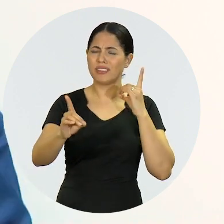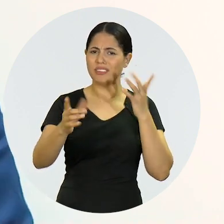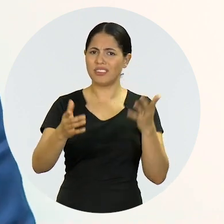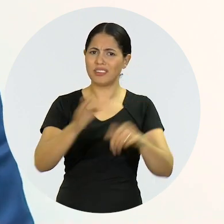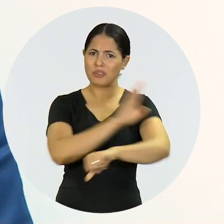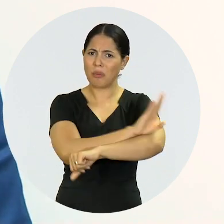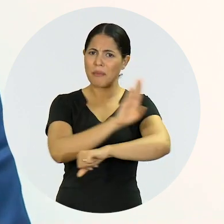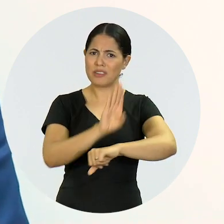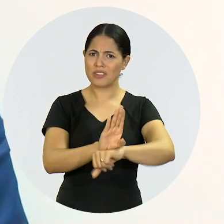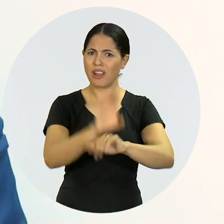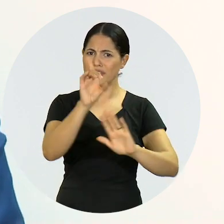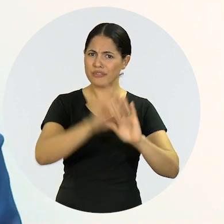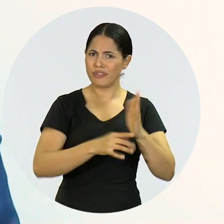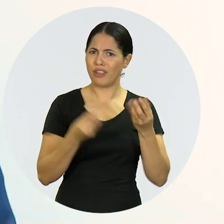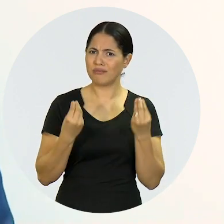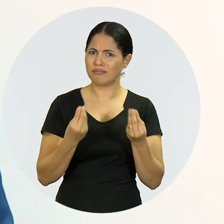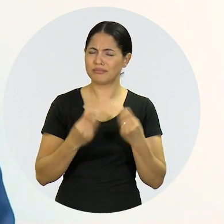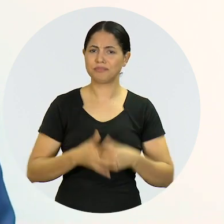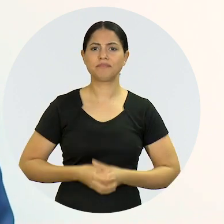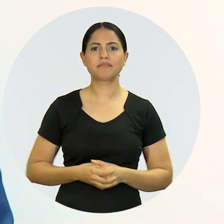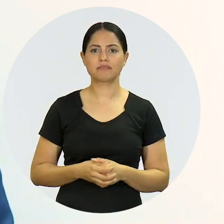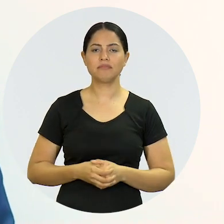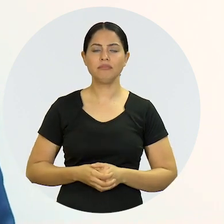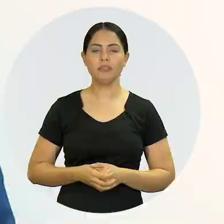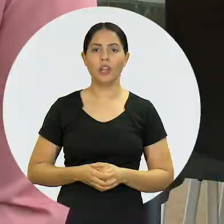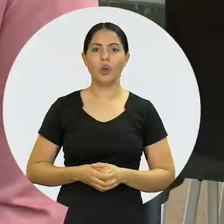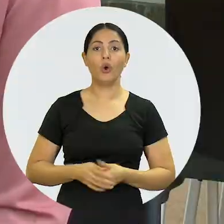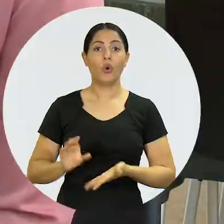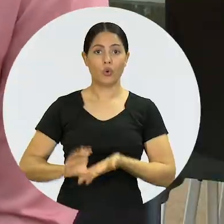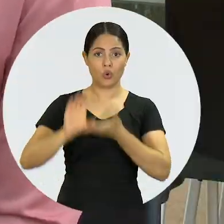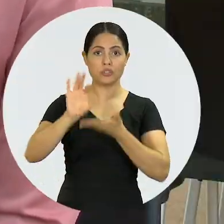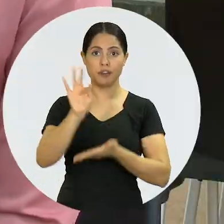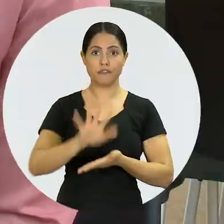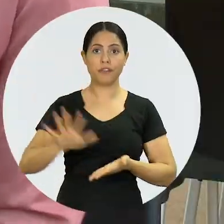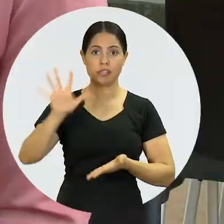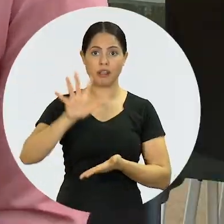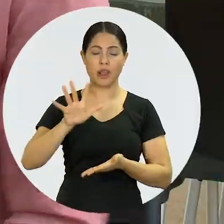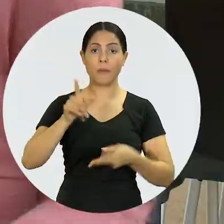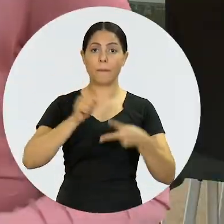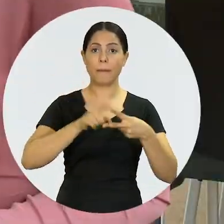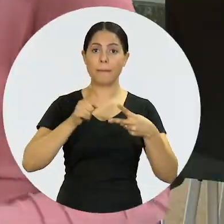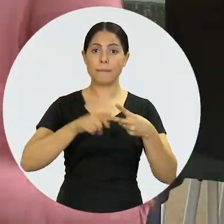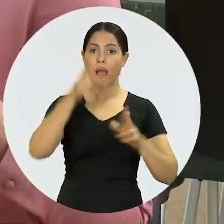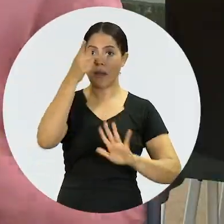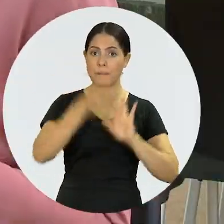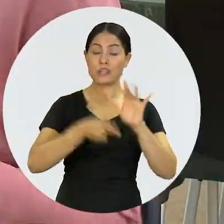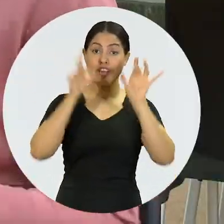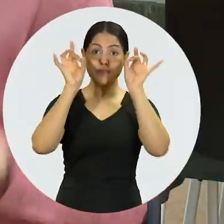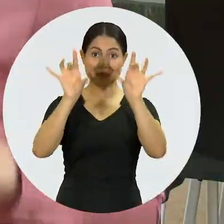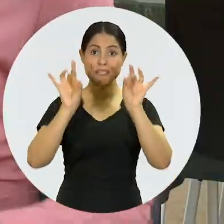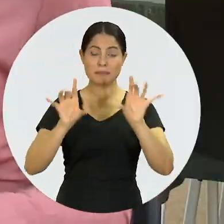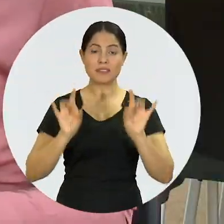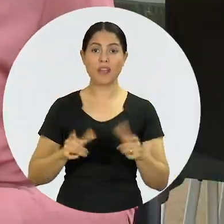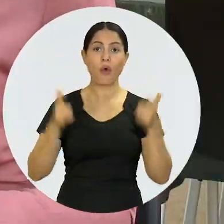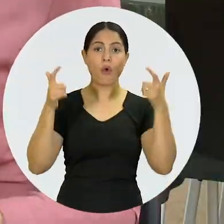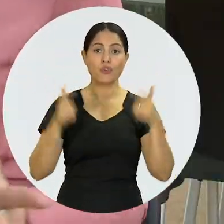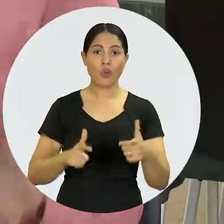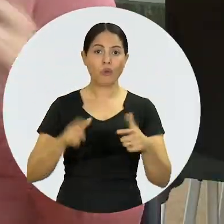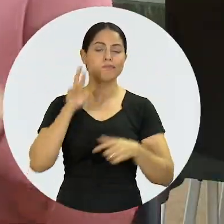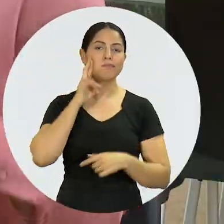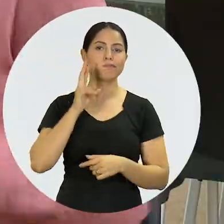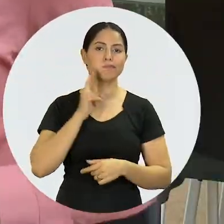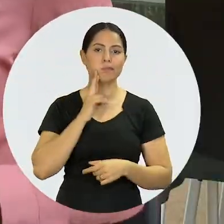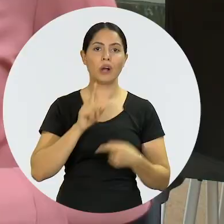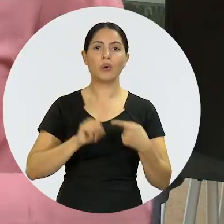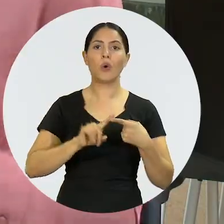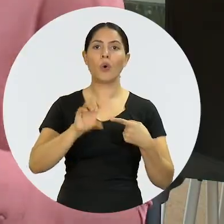ensino à distância no bacharelado de direito. O Conselho Federal da Ordem recebeu dois projetos muito especiais